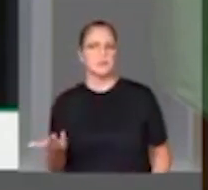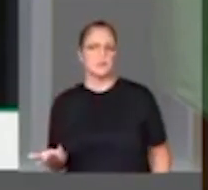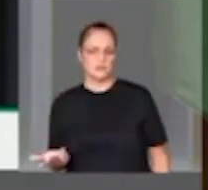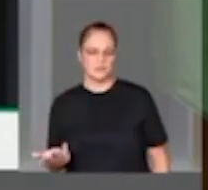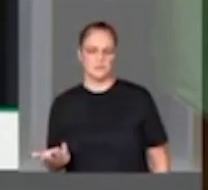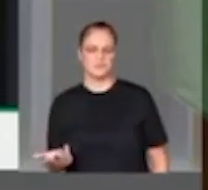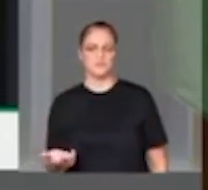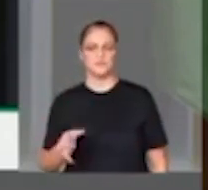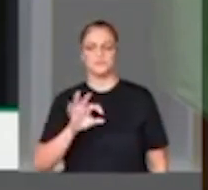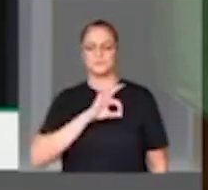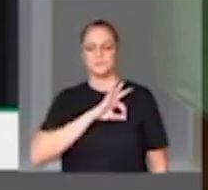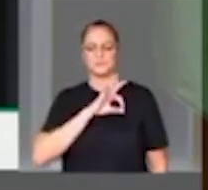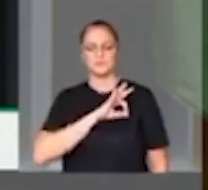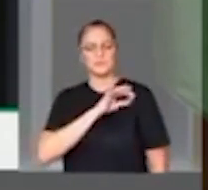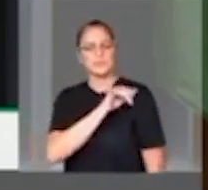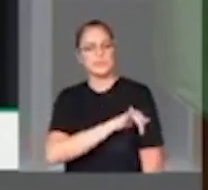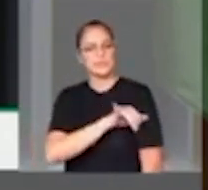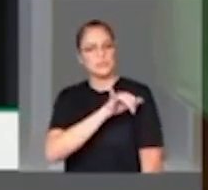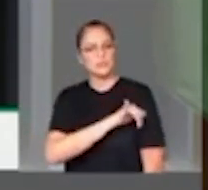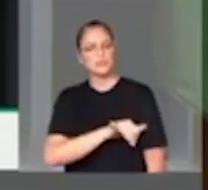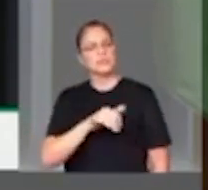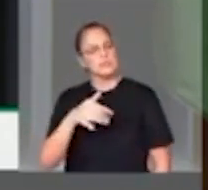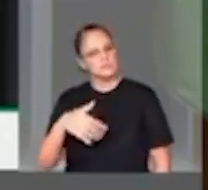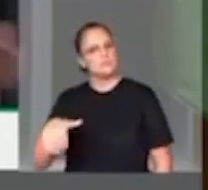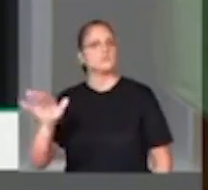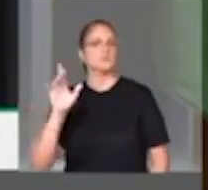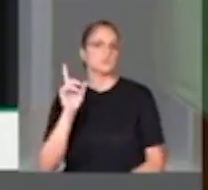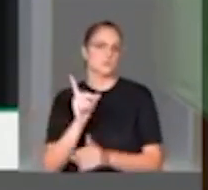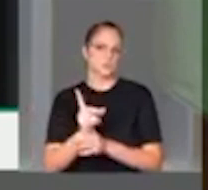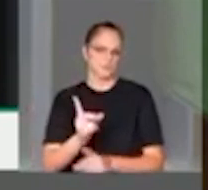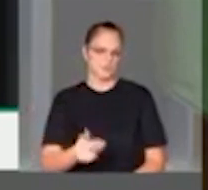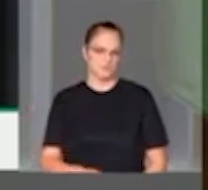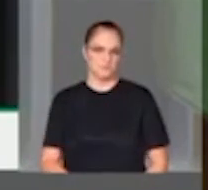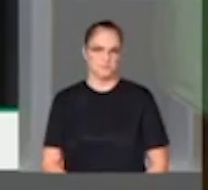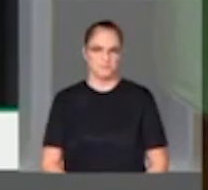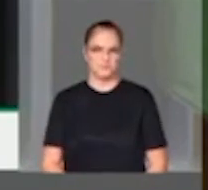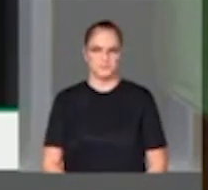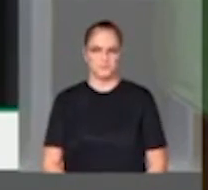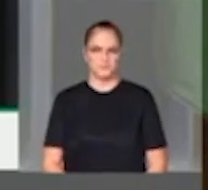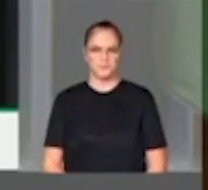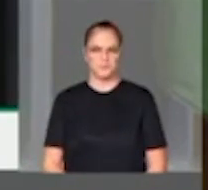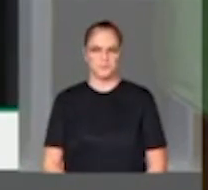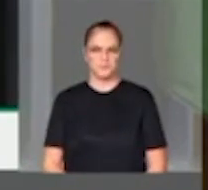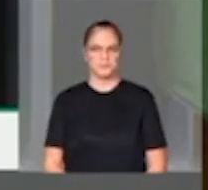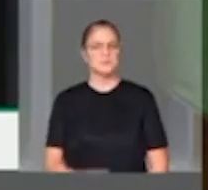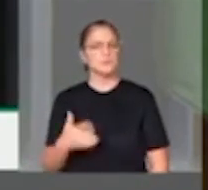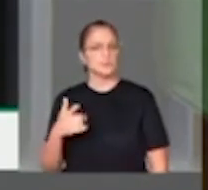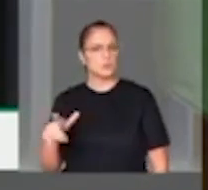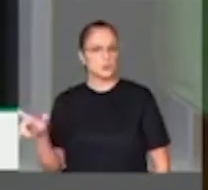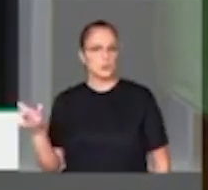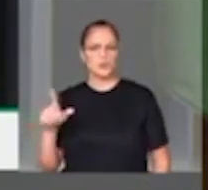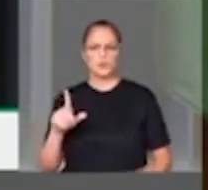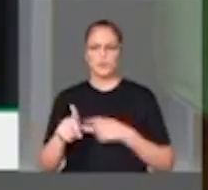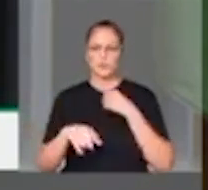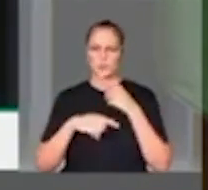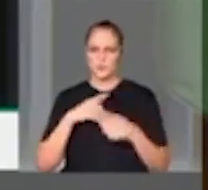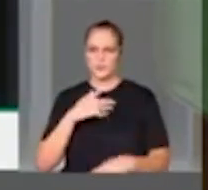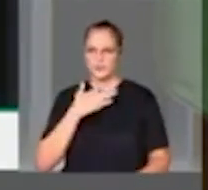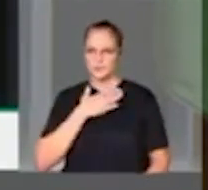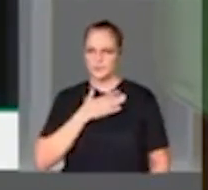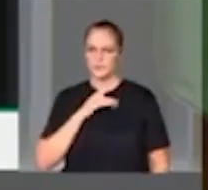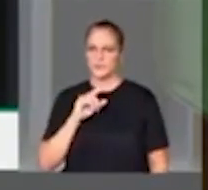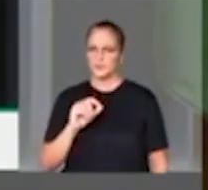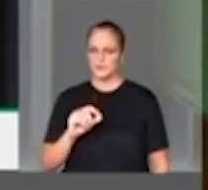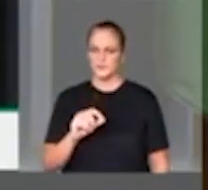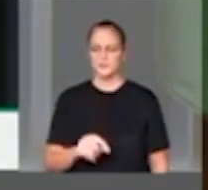de Janeiro apure nesse sentido. E queria aqui fazer uma outra indagação. Imaginem se fosse